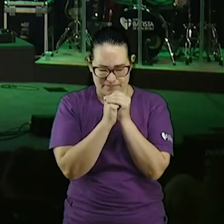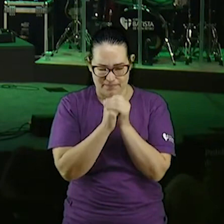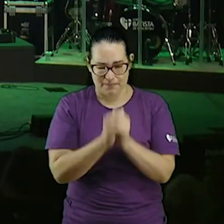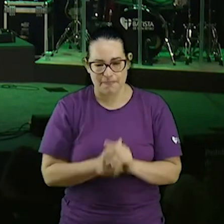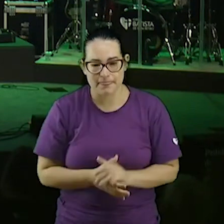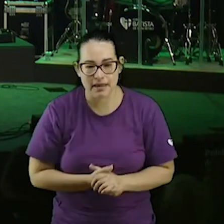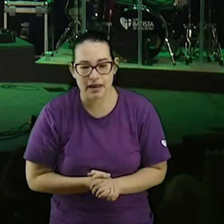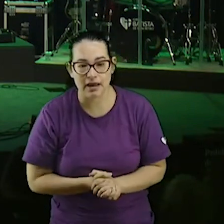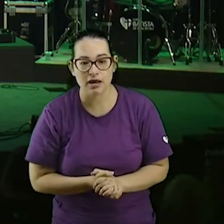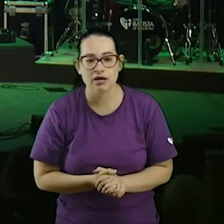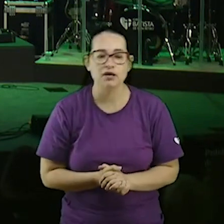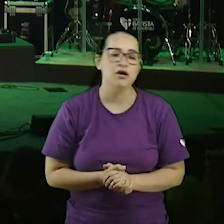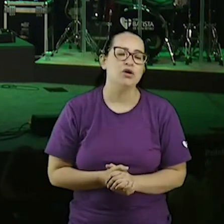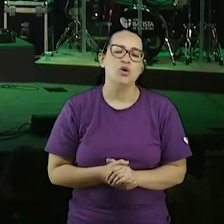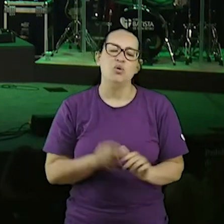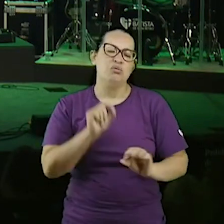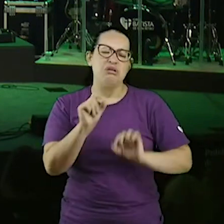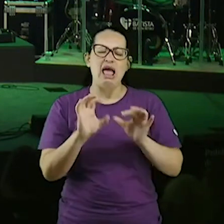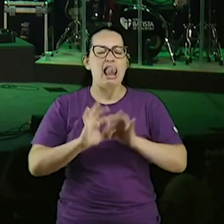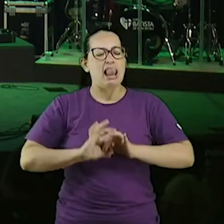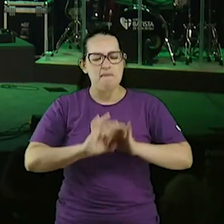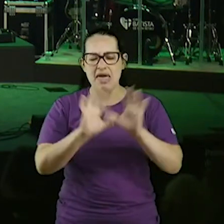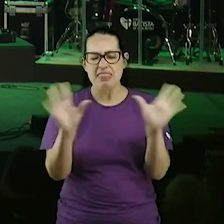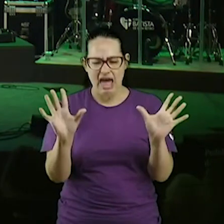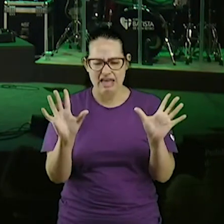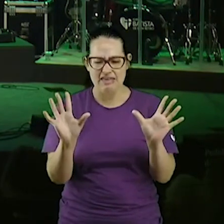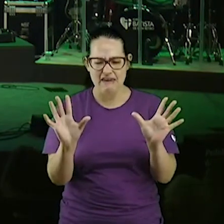A liberdade não foi inventada pelo homem,